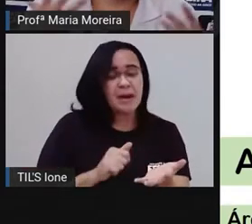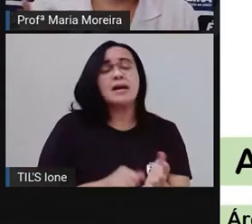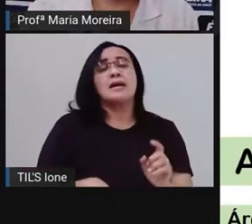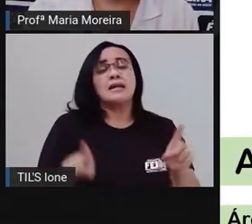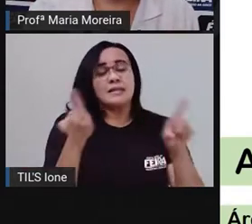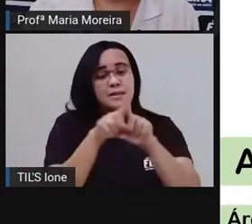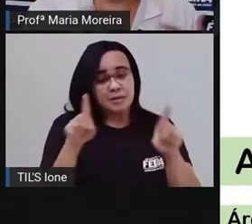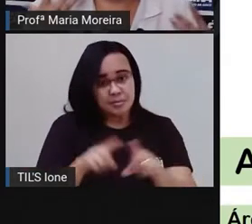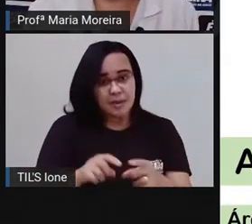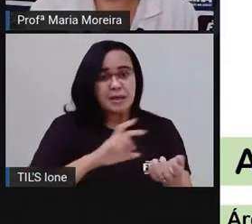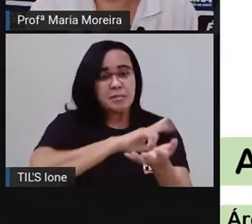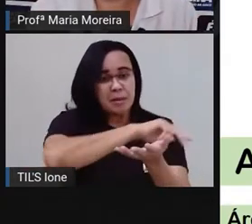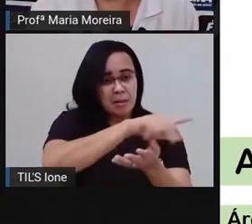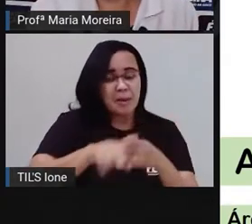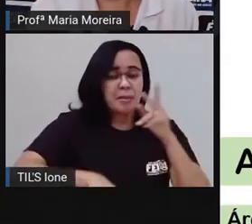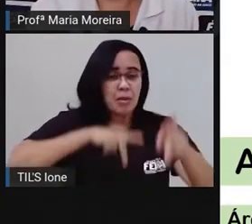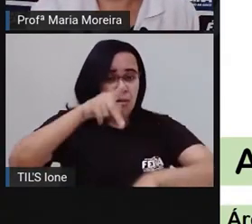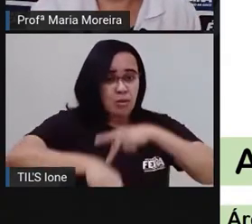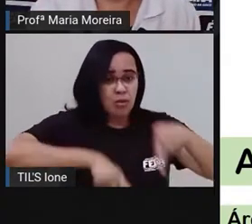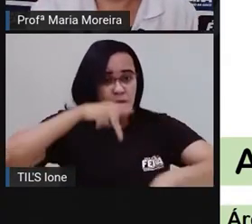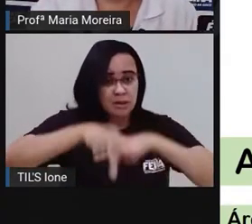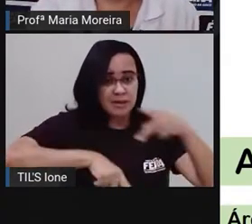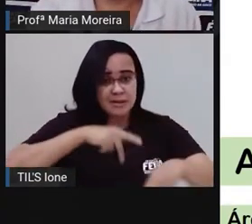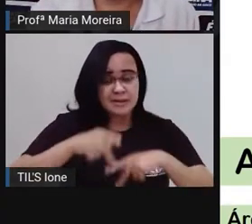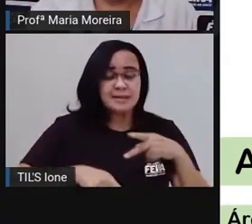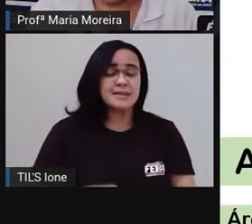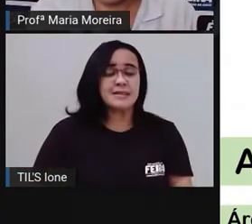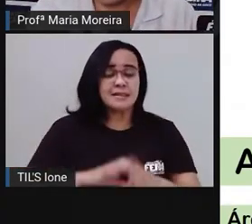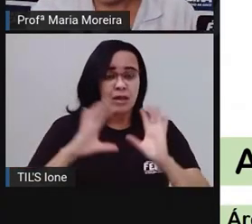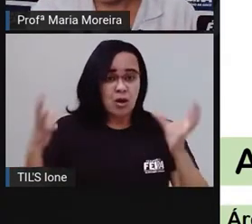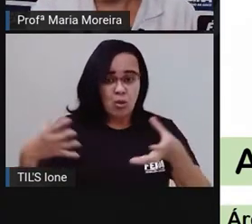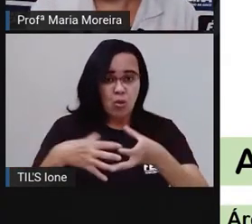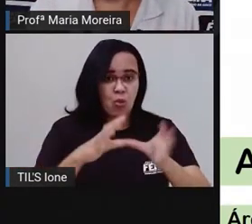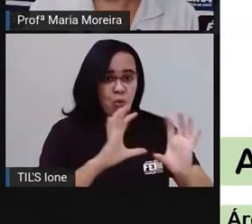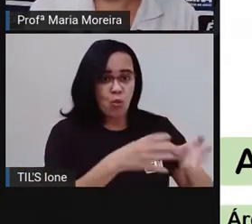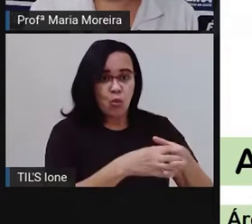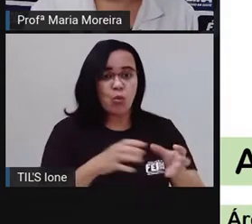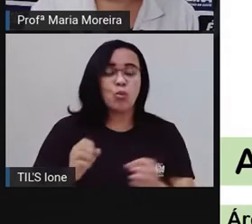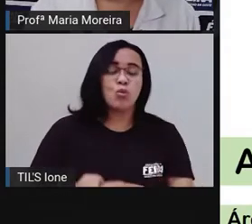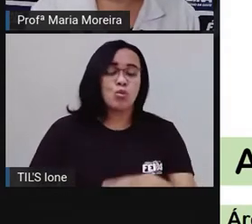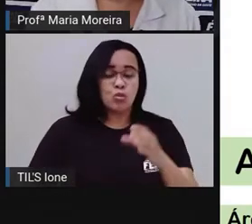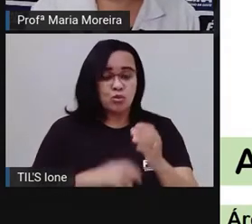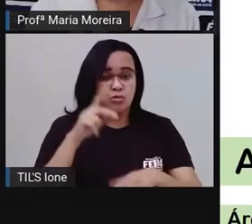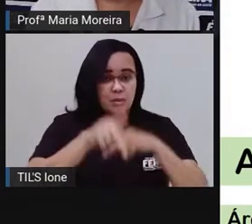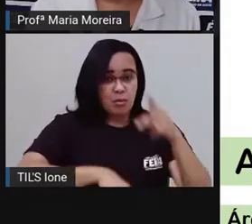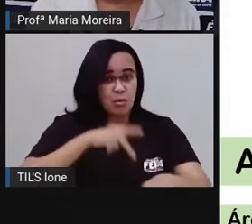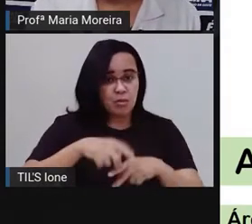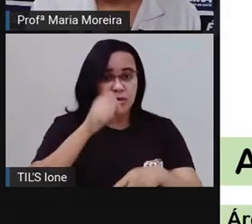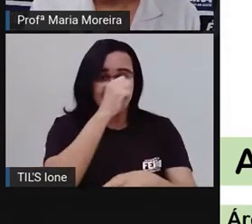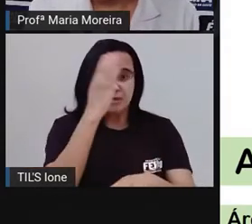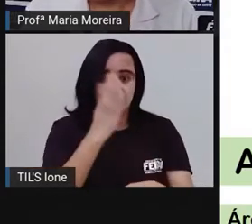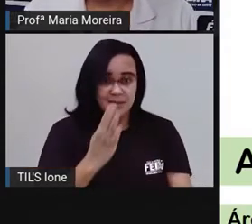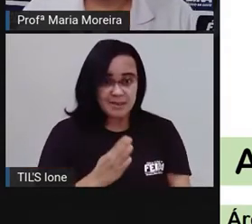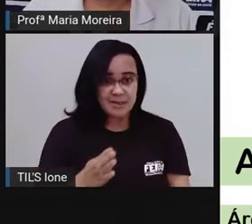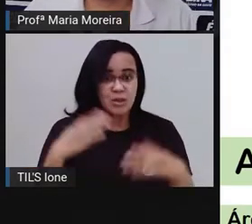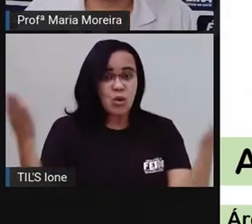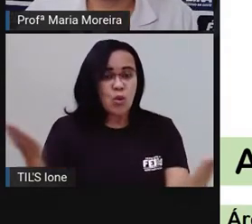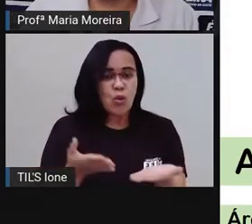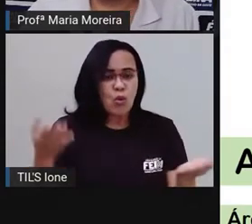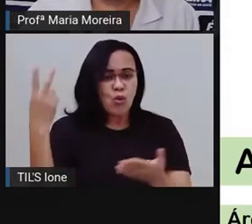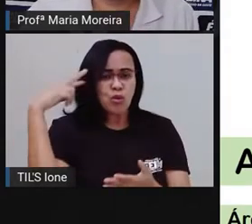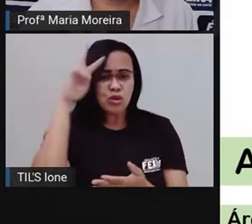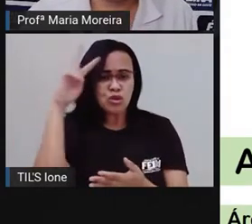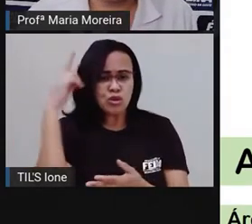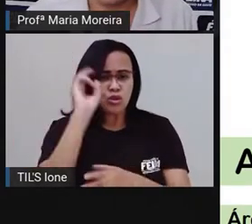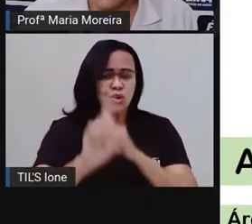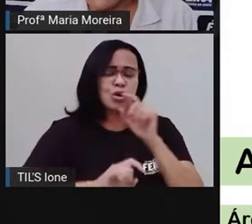influências de vários povos aí para a formação do povo brasileiro e vamos falar aqui hoje sobre essa história.